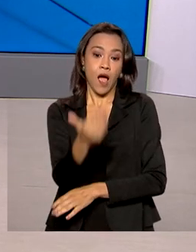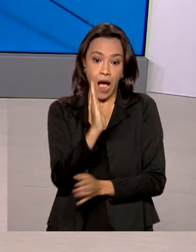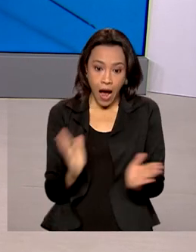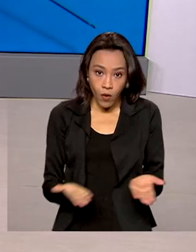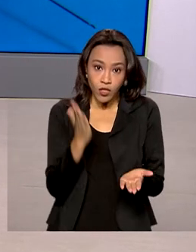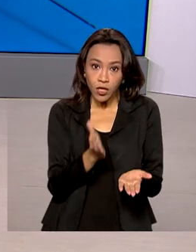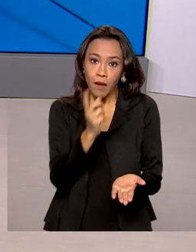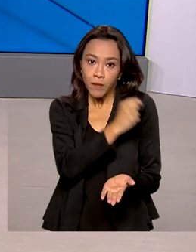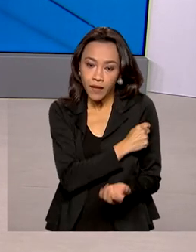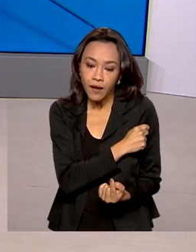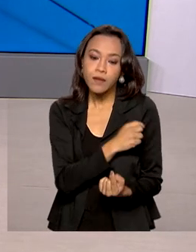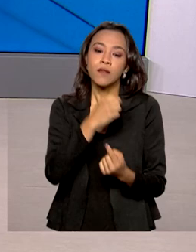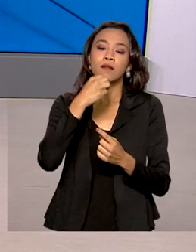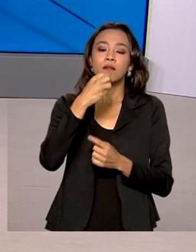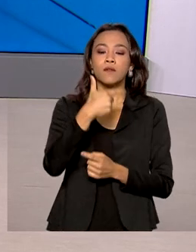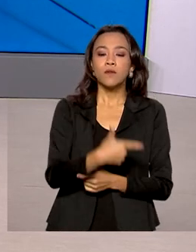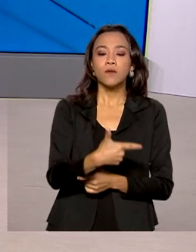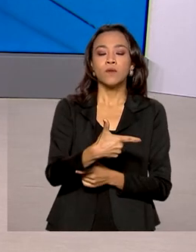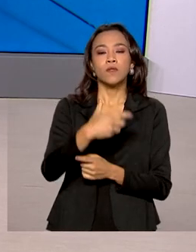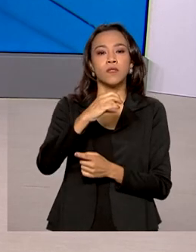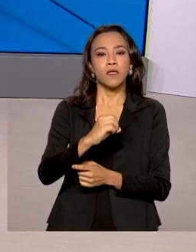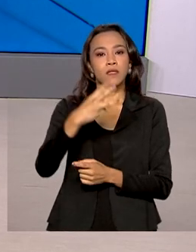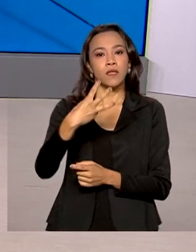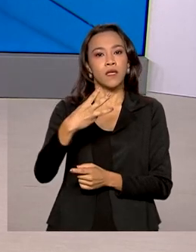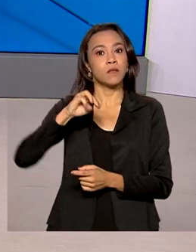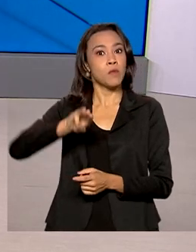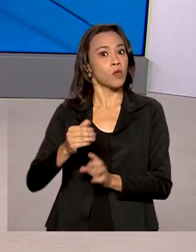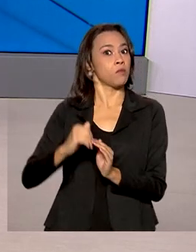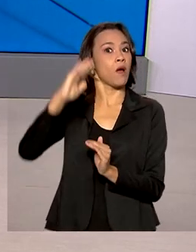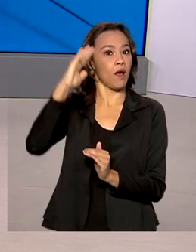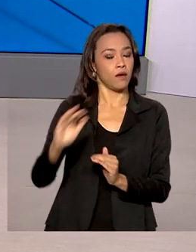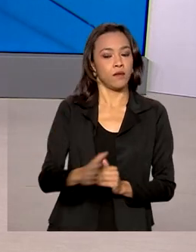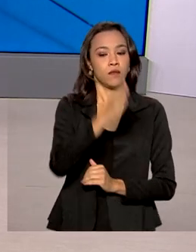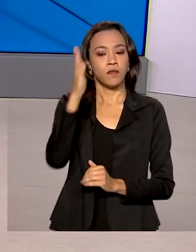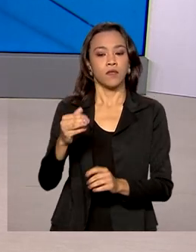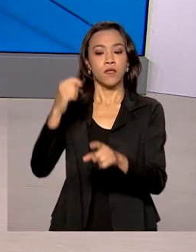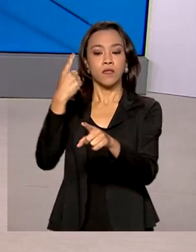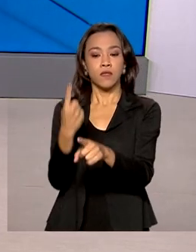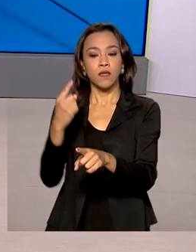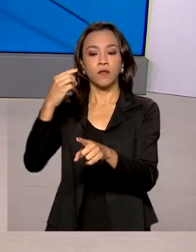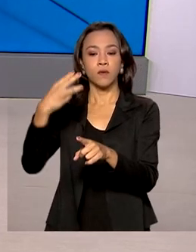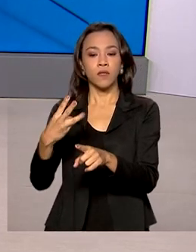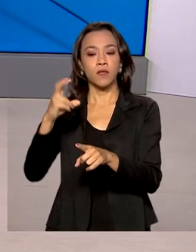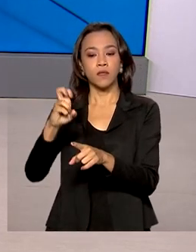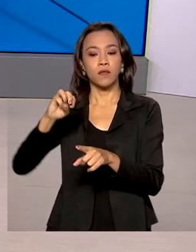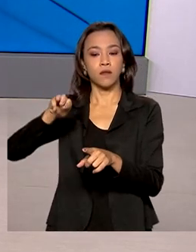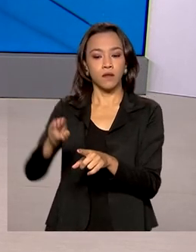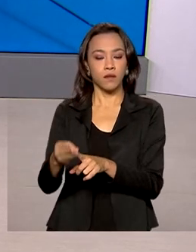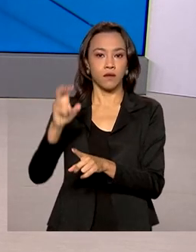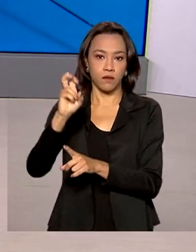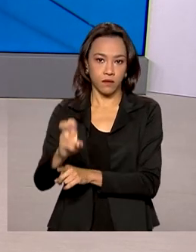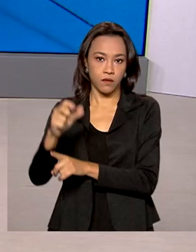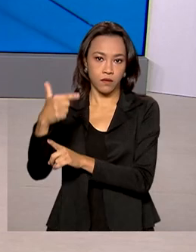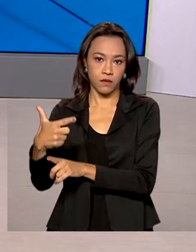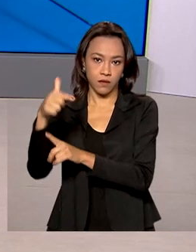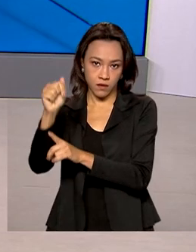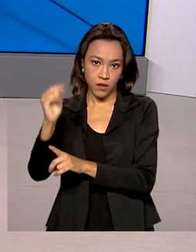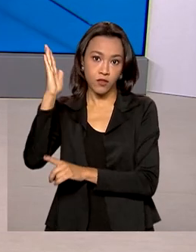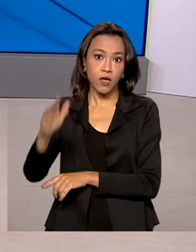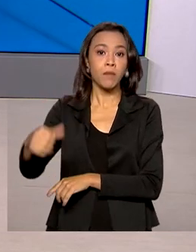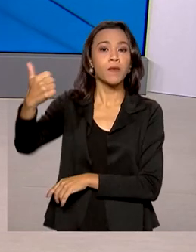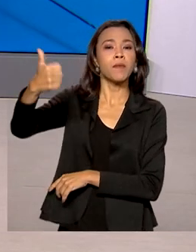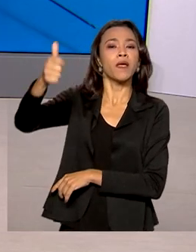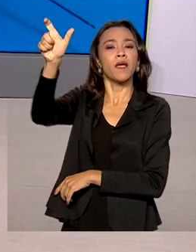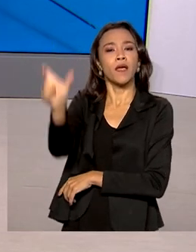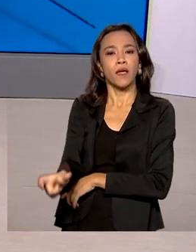mais de 203 milhões. 135 milhões 527 mil pessoas tomaram aí a primeira dose da vacina